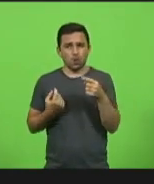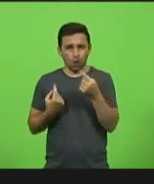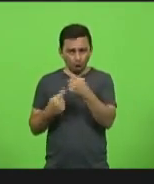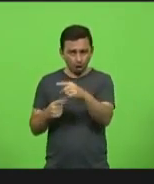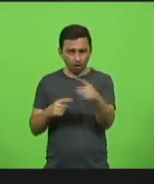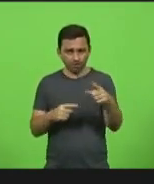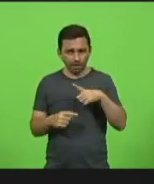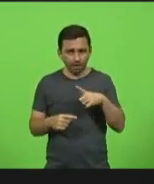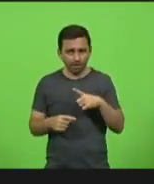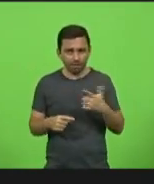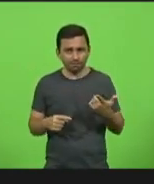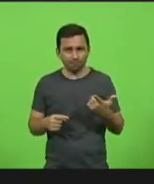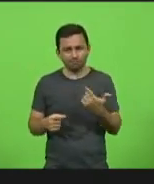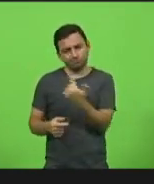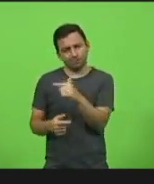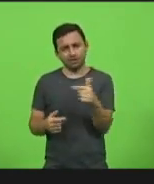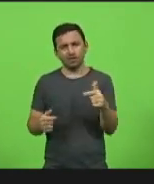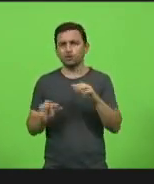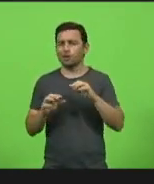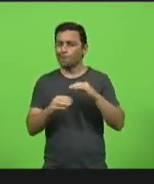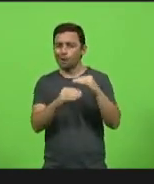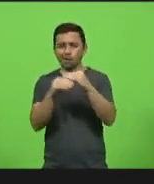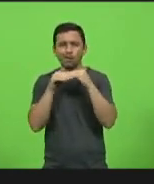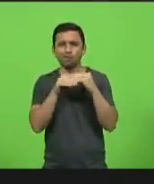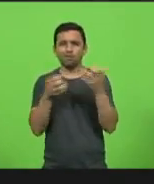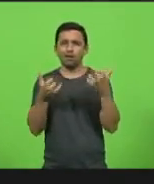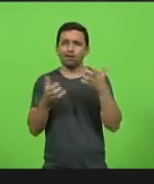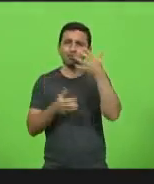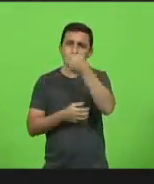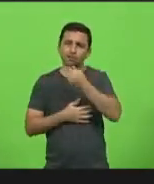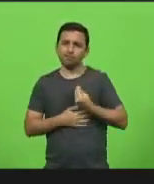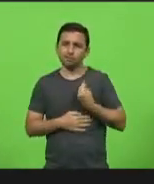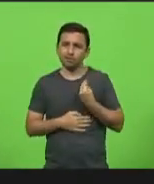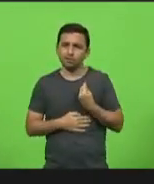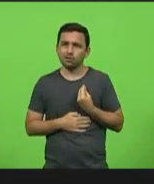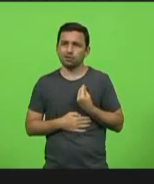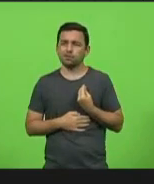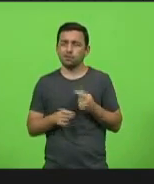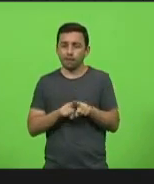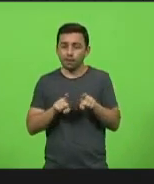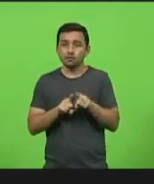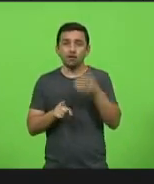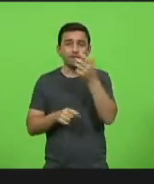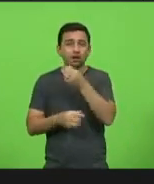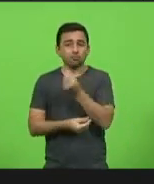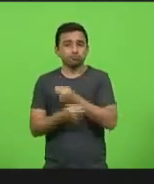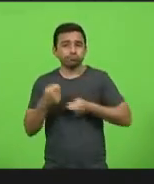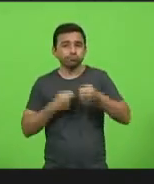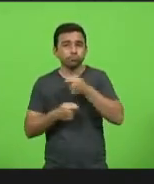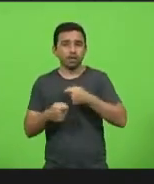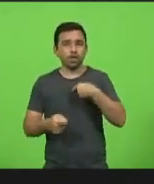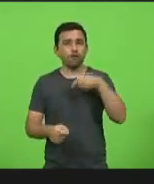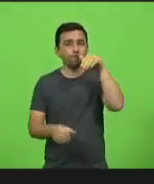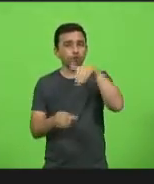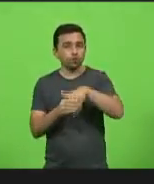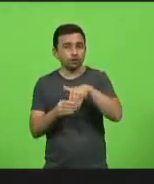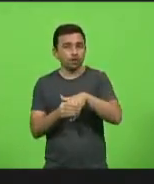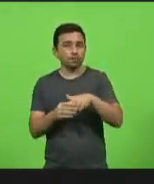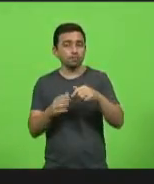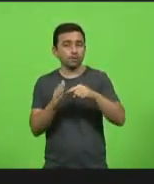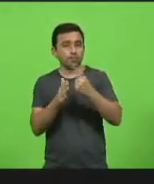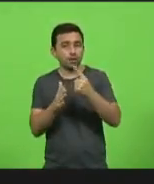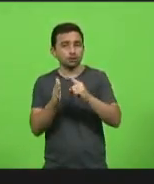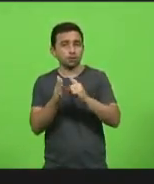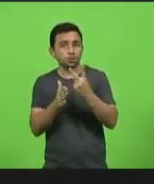Nós queremos, todos queremos a mesma coisa. Salvar a vida e salvar a economia. Votei duas vezes, no primeiro turno, no segundo turno, no